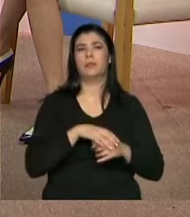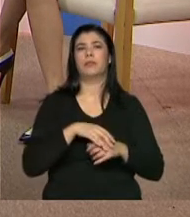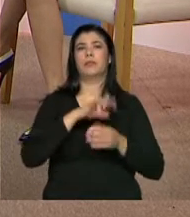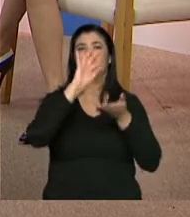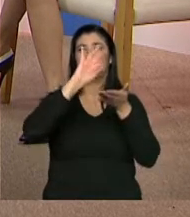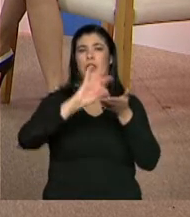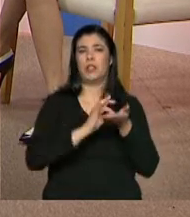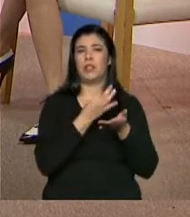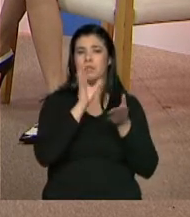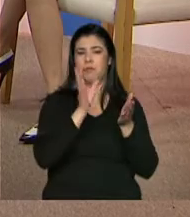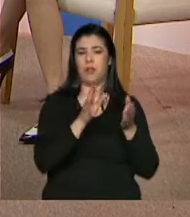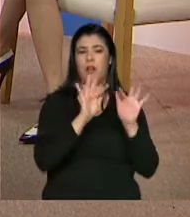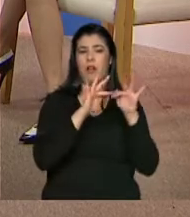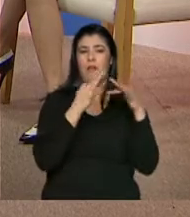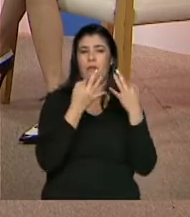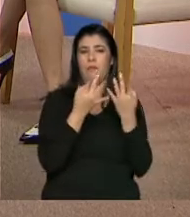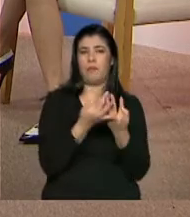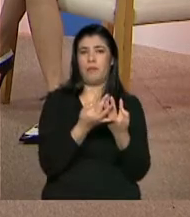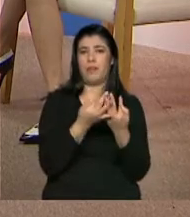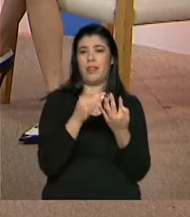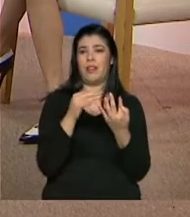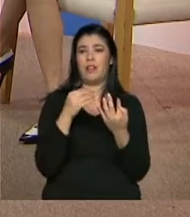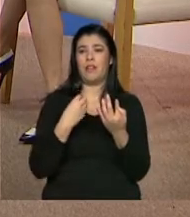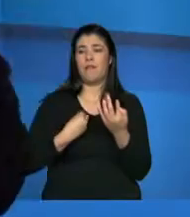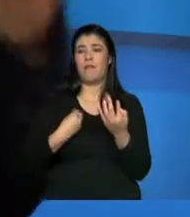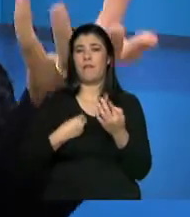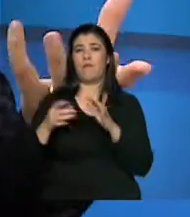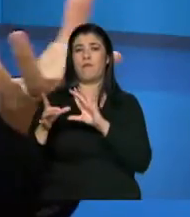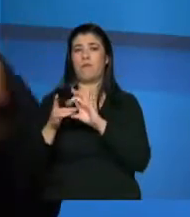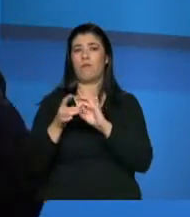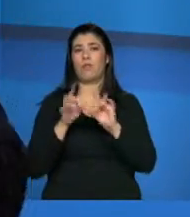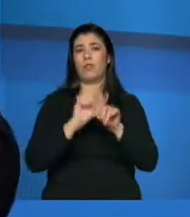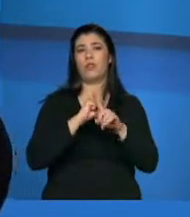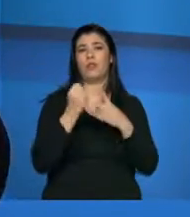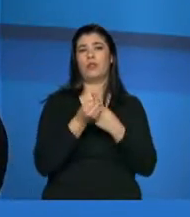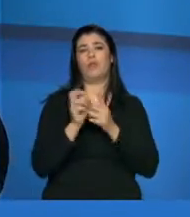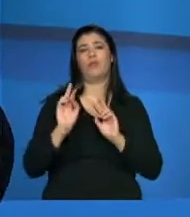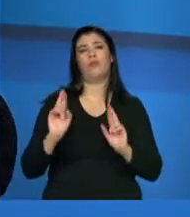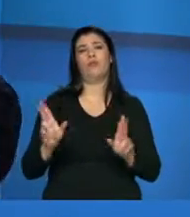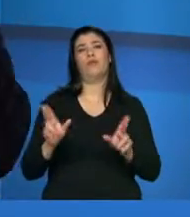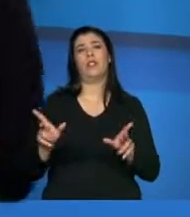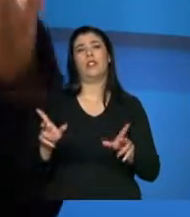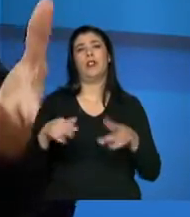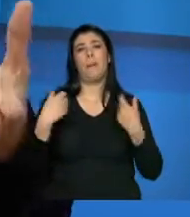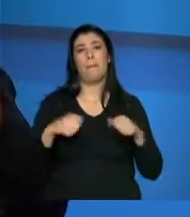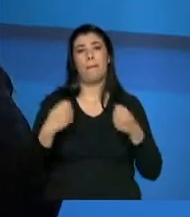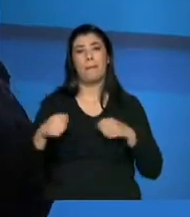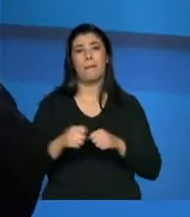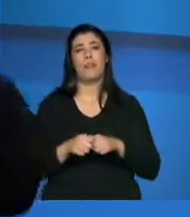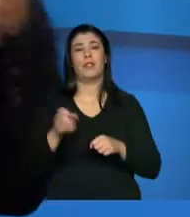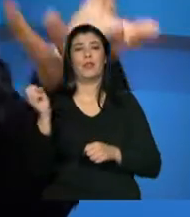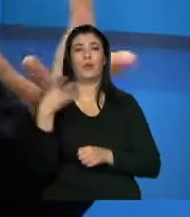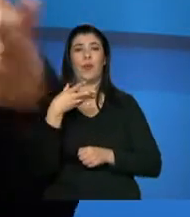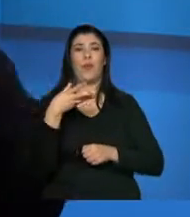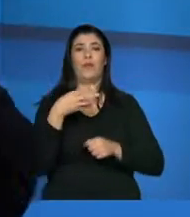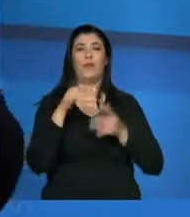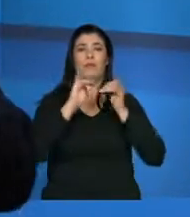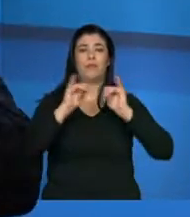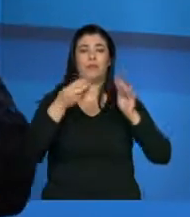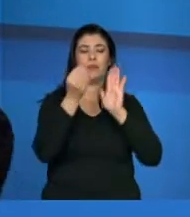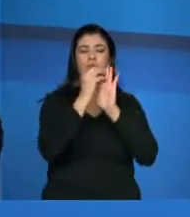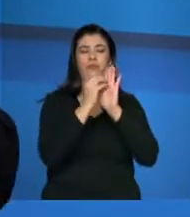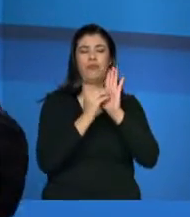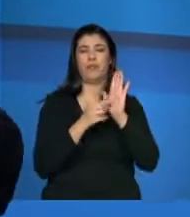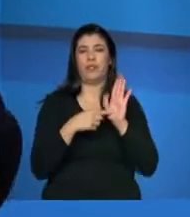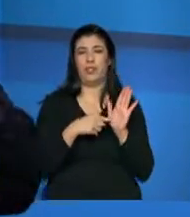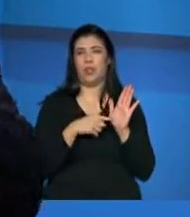família... O contexto social mudou. Exatamente, o contexto social mudou, tem um novo emprego, tem mais um filho, alguém faleceu. Então, você